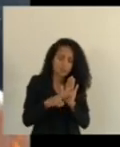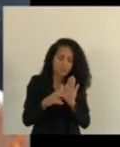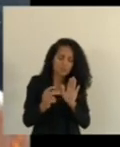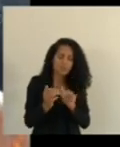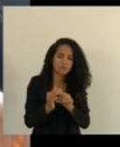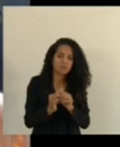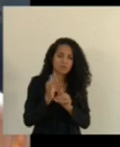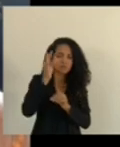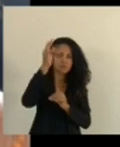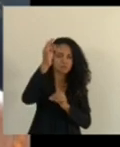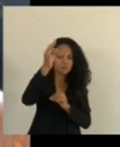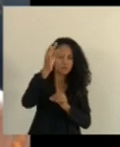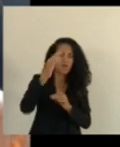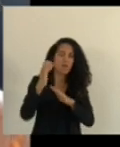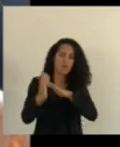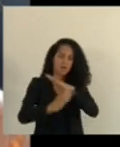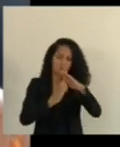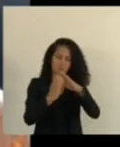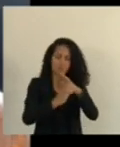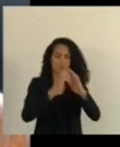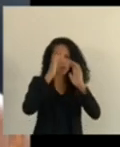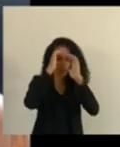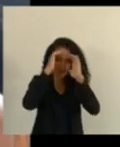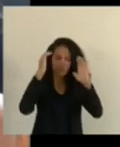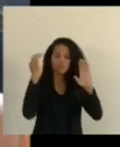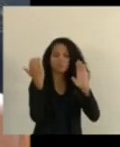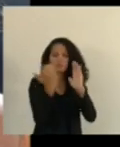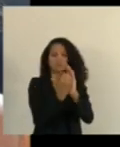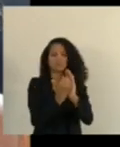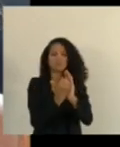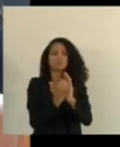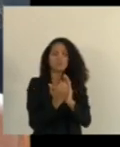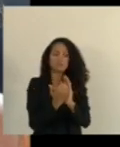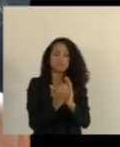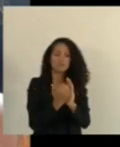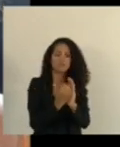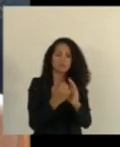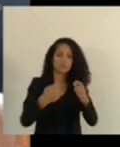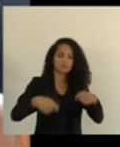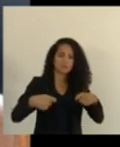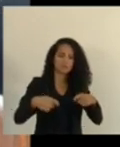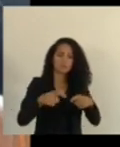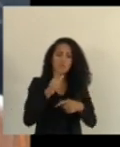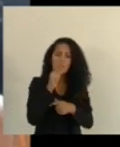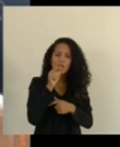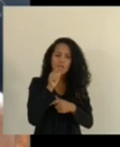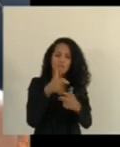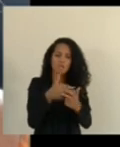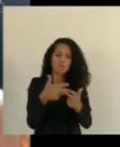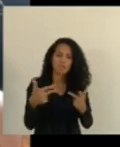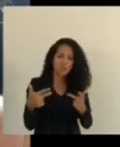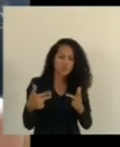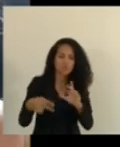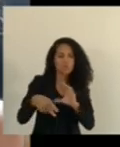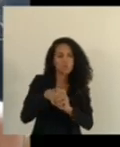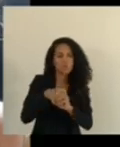respeitarem a proteção dos recursos hídricos